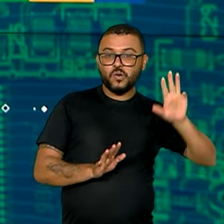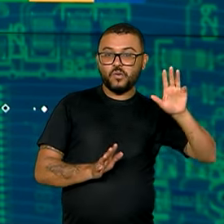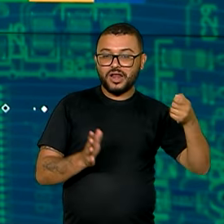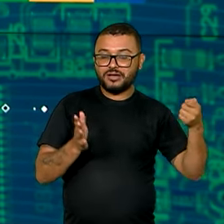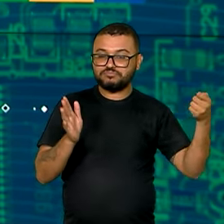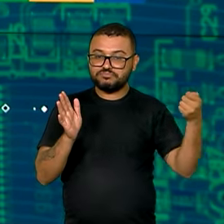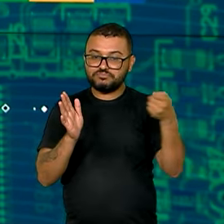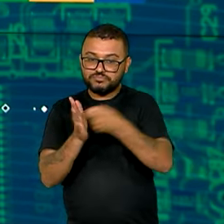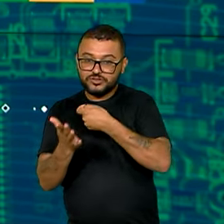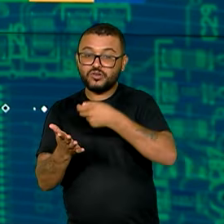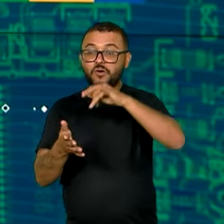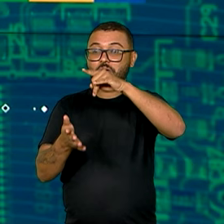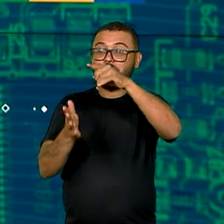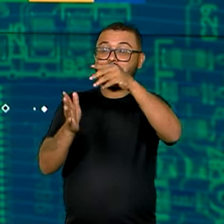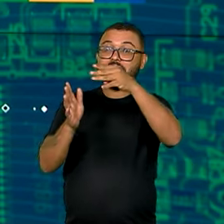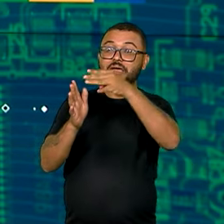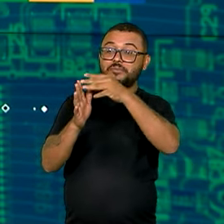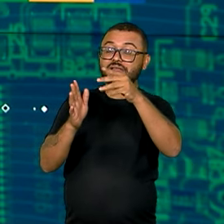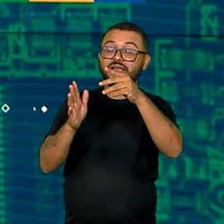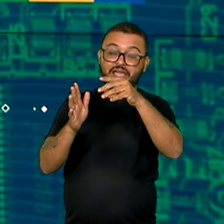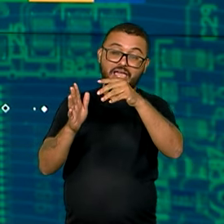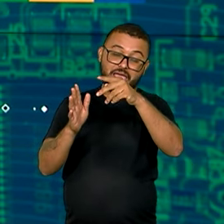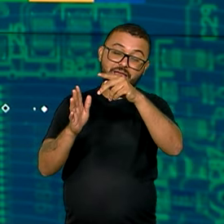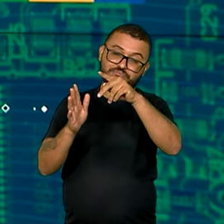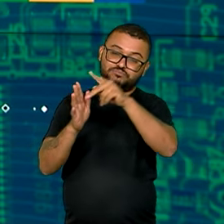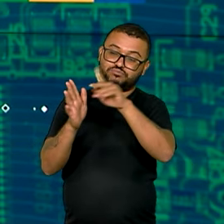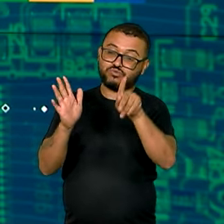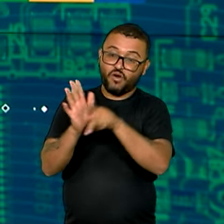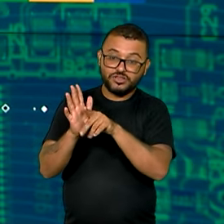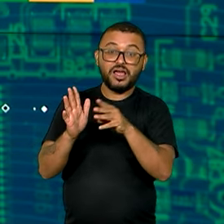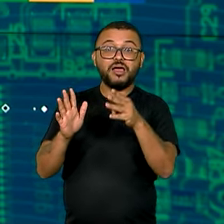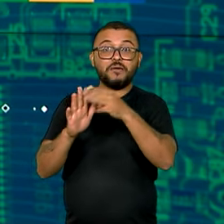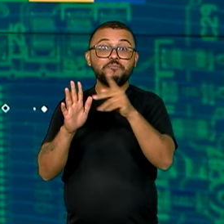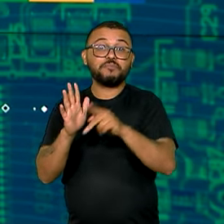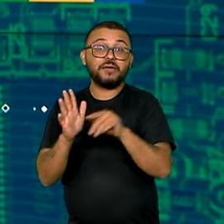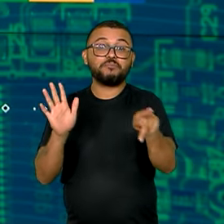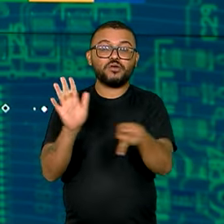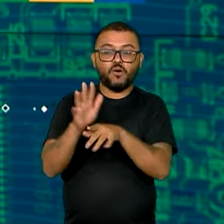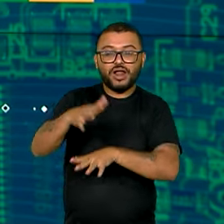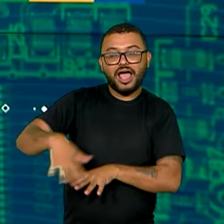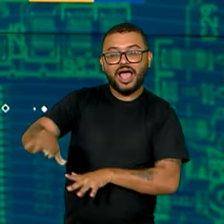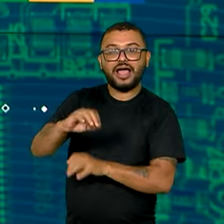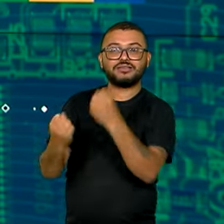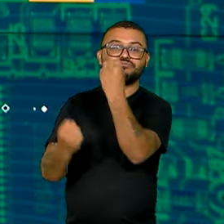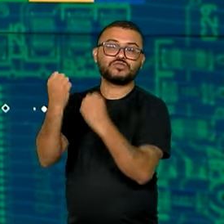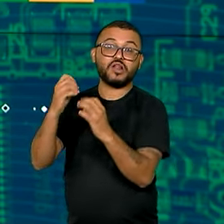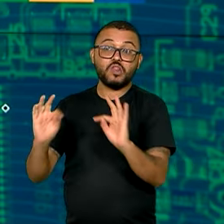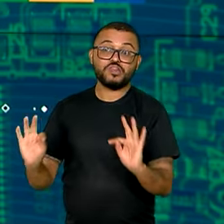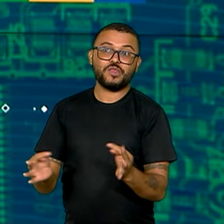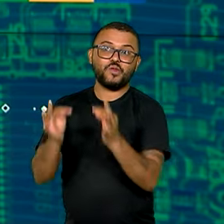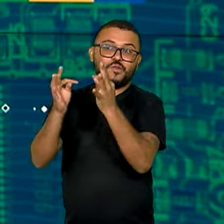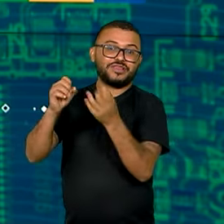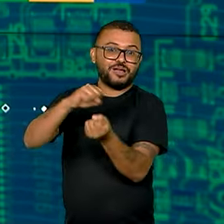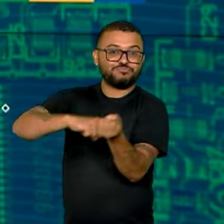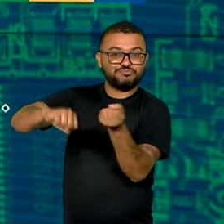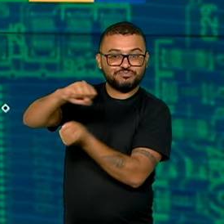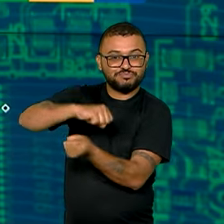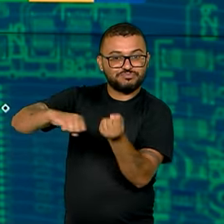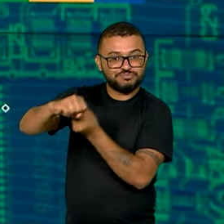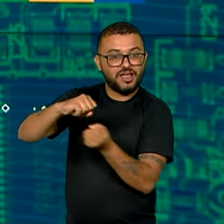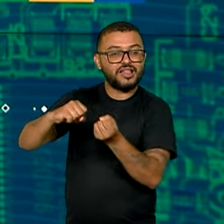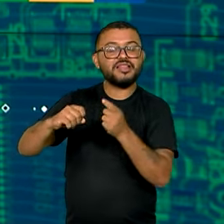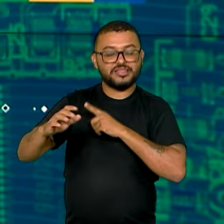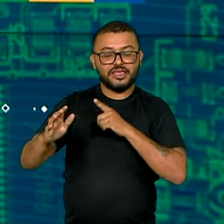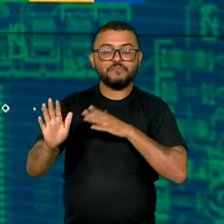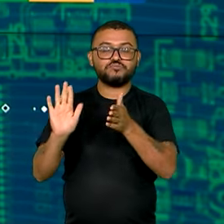medida provisória e um projeto de lei que vão contribuir para tornar o setor mais moderno e sustentável. As propostas já